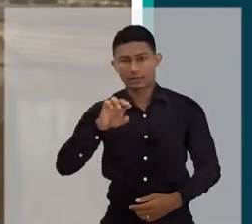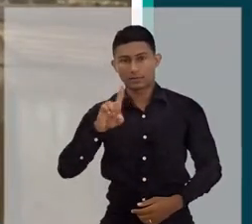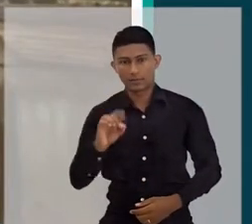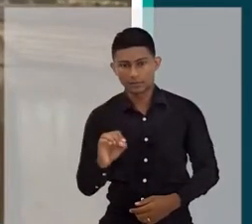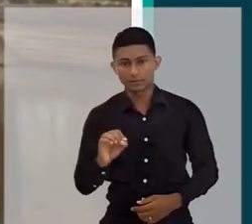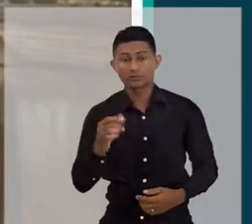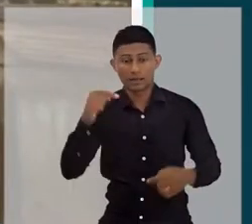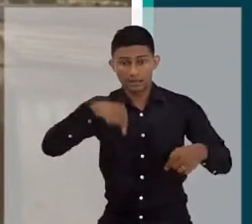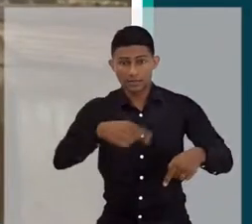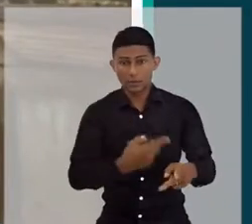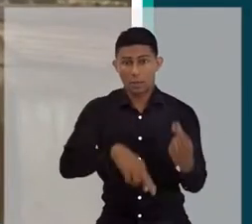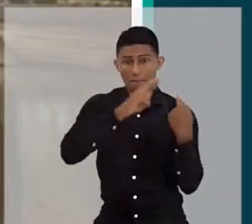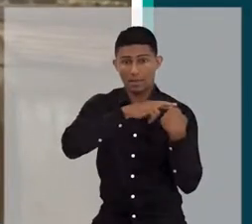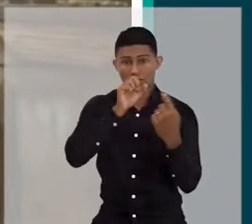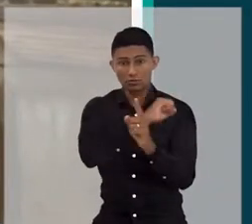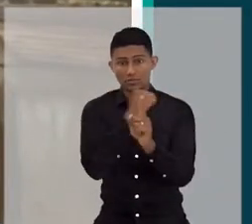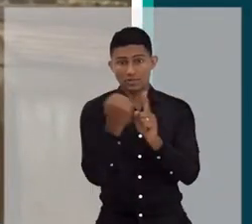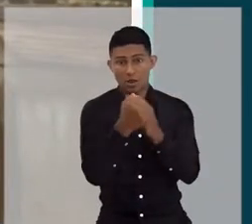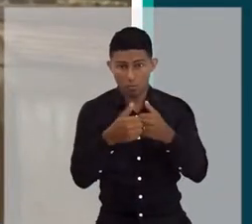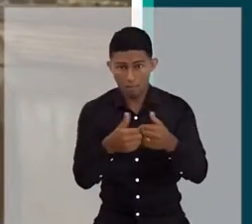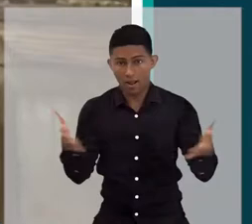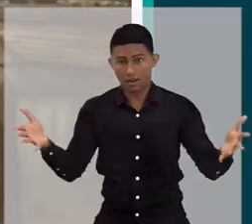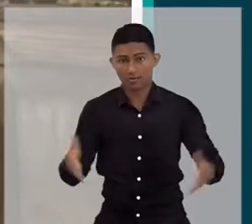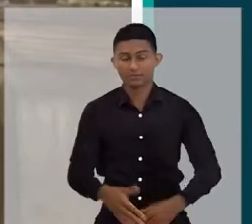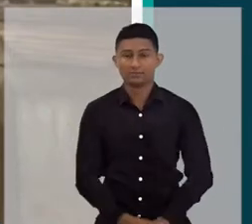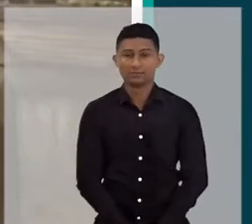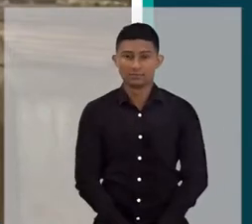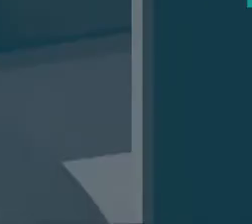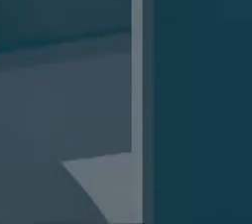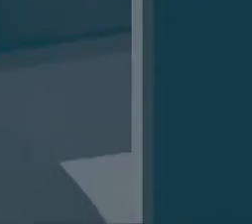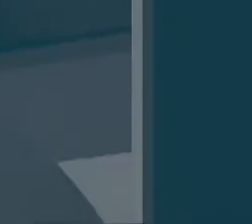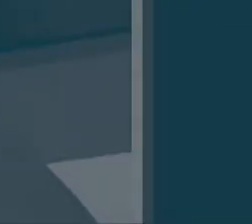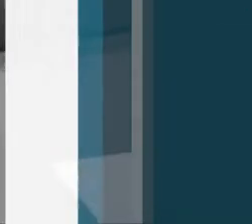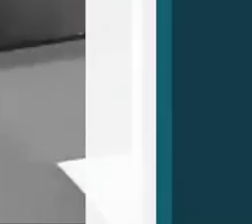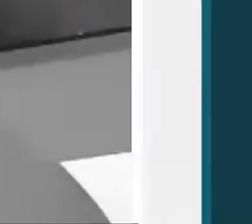Brasil e o Responsabilidade Social está no ar.